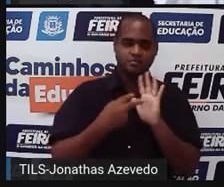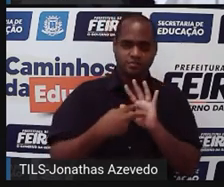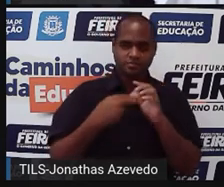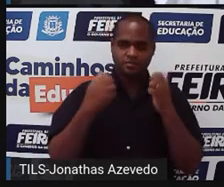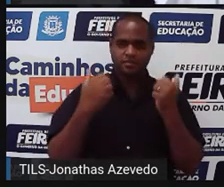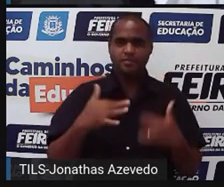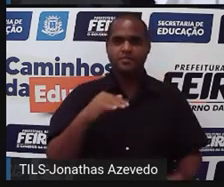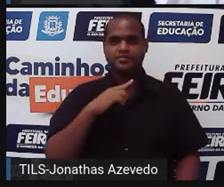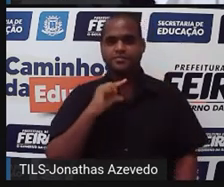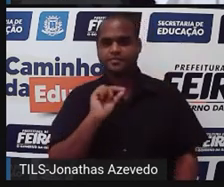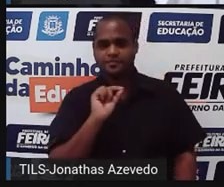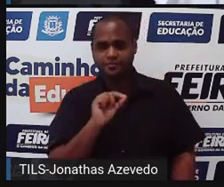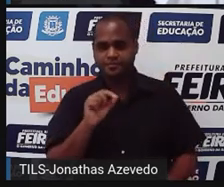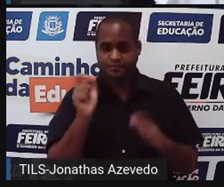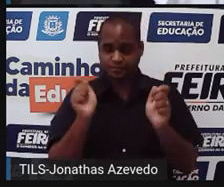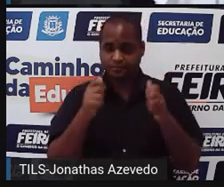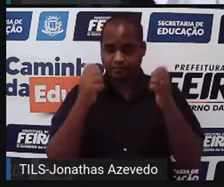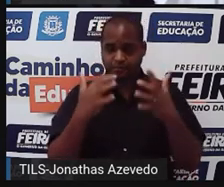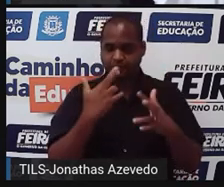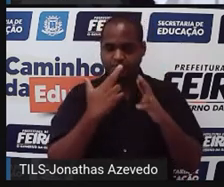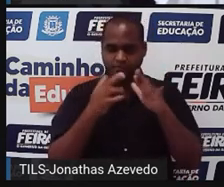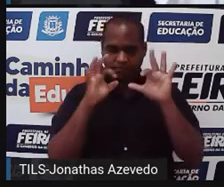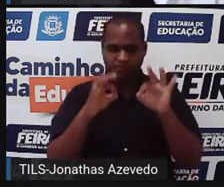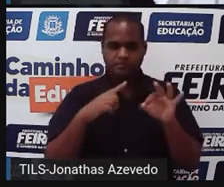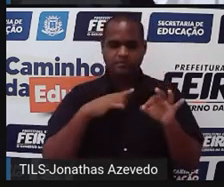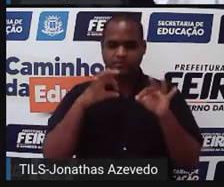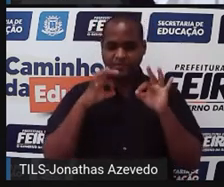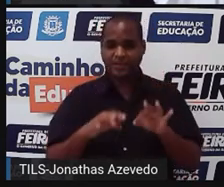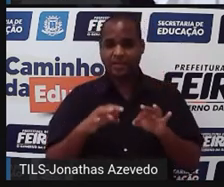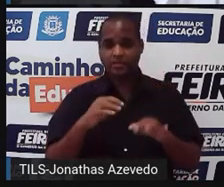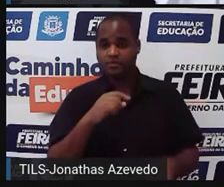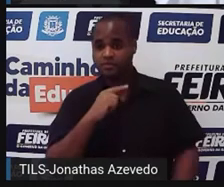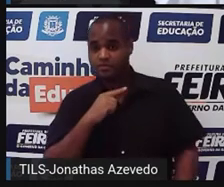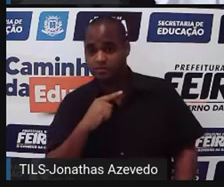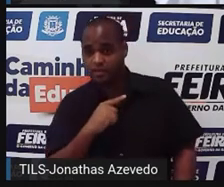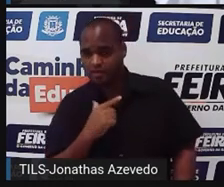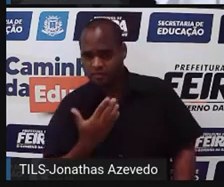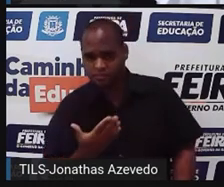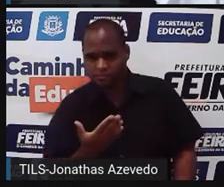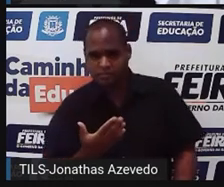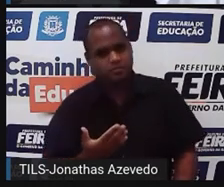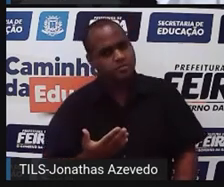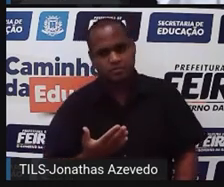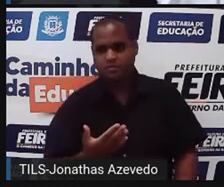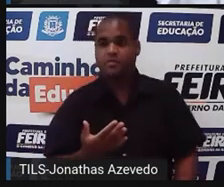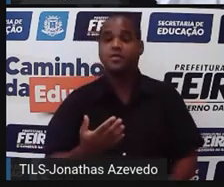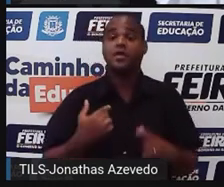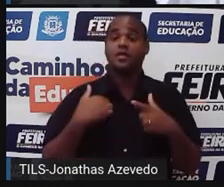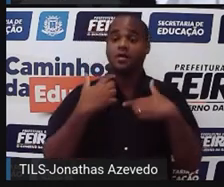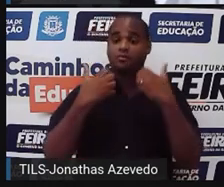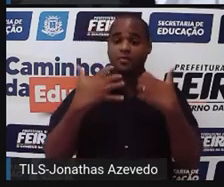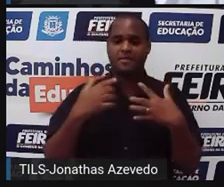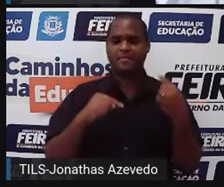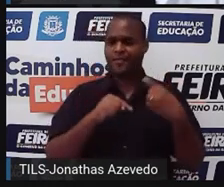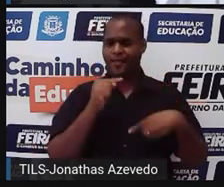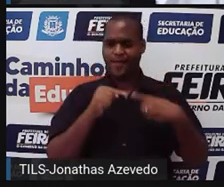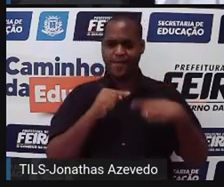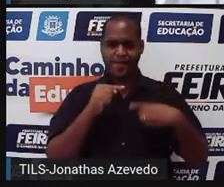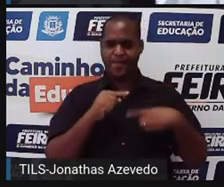possibilidade de resposta não é a correta. Tá bom? Então, não me serve.